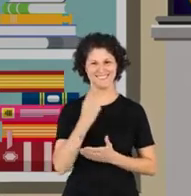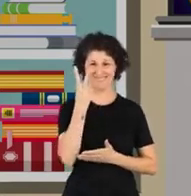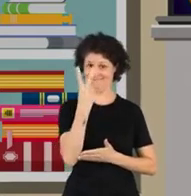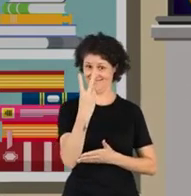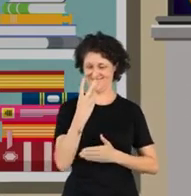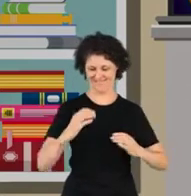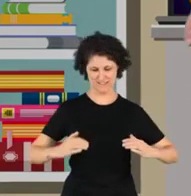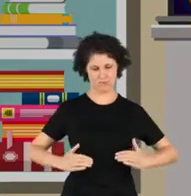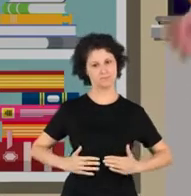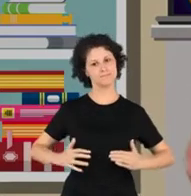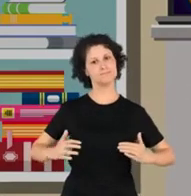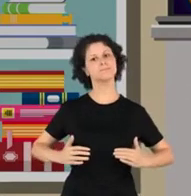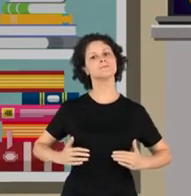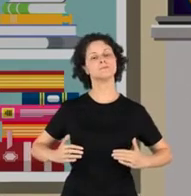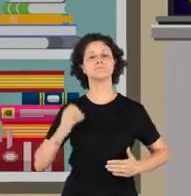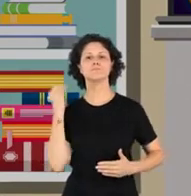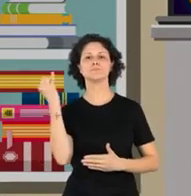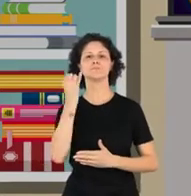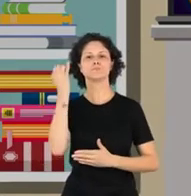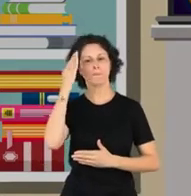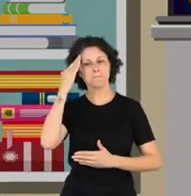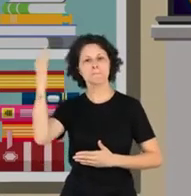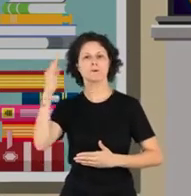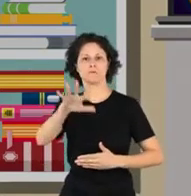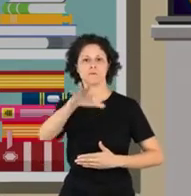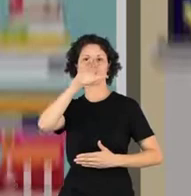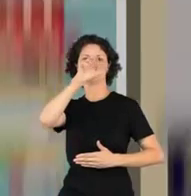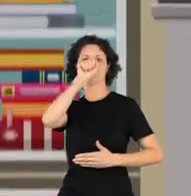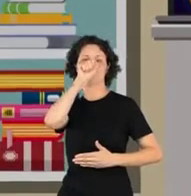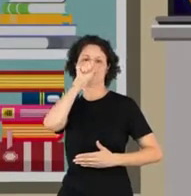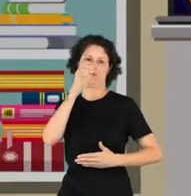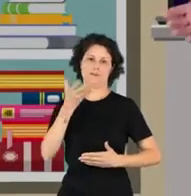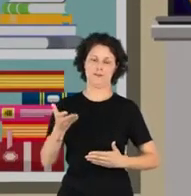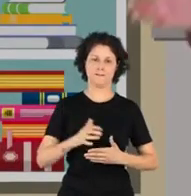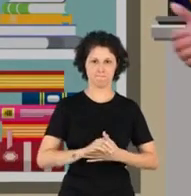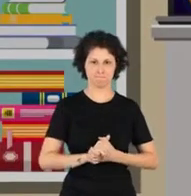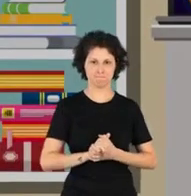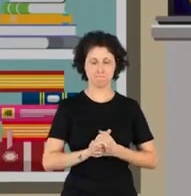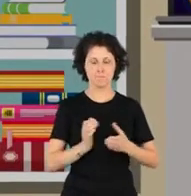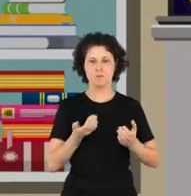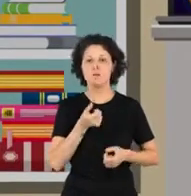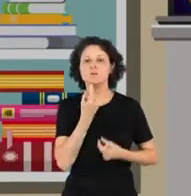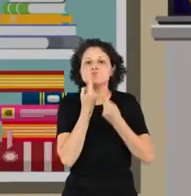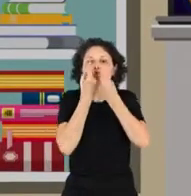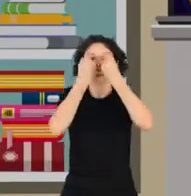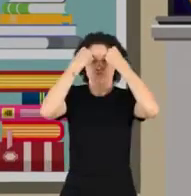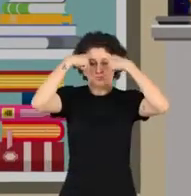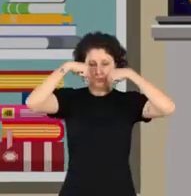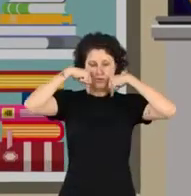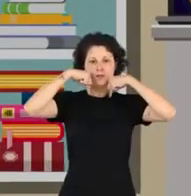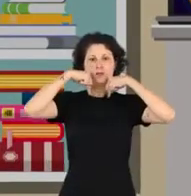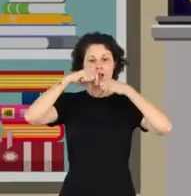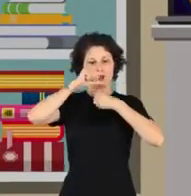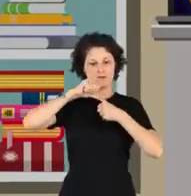Isso mesmo! Nós possuímos dois pulmões, um de cada lado do nosso corpo. É aí que a mágica acontece. Quando o